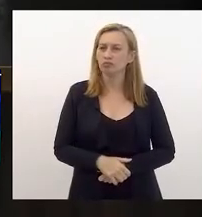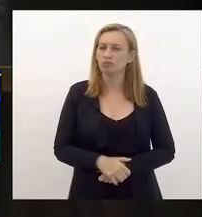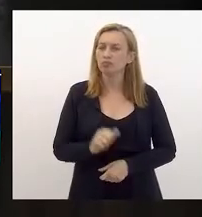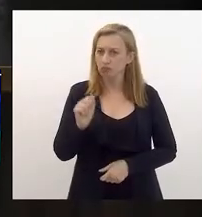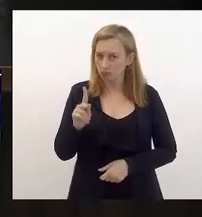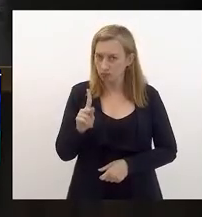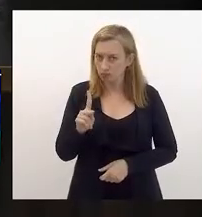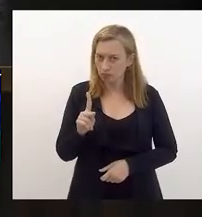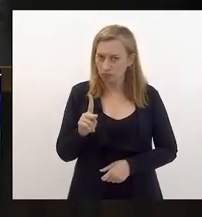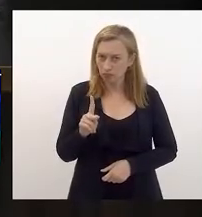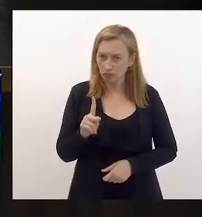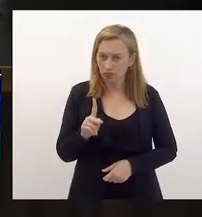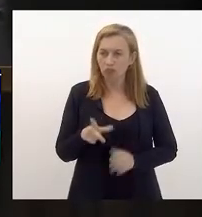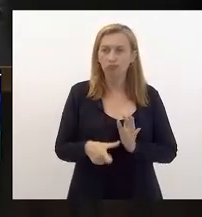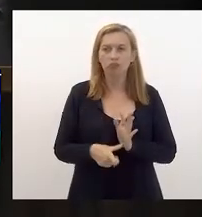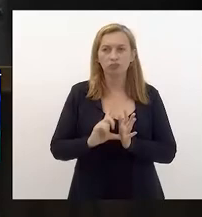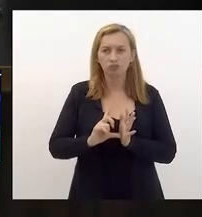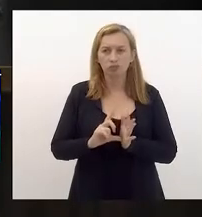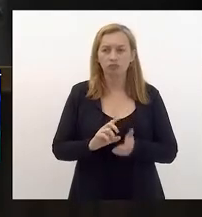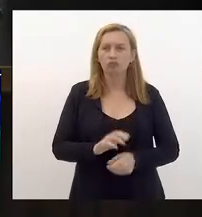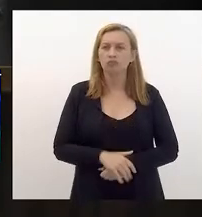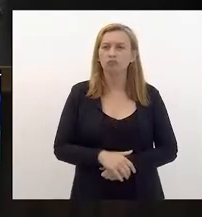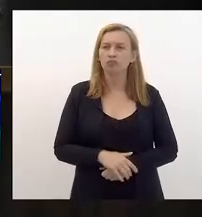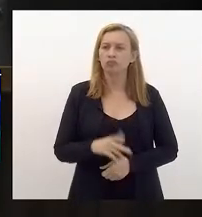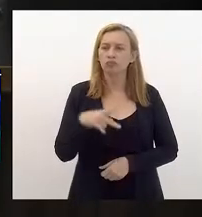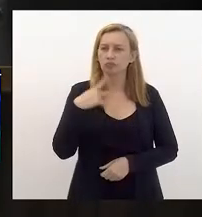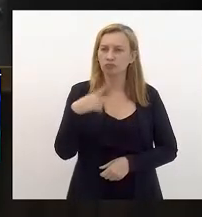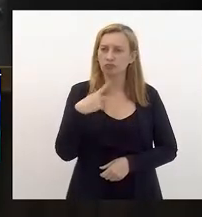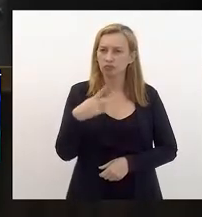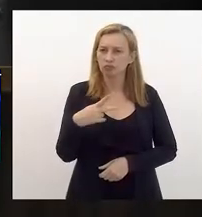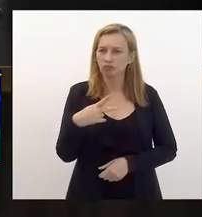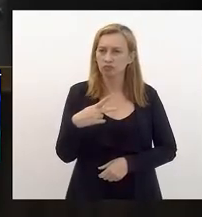Ok? Antes, porém, com a palavra